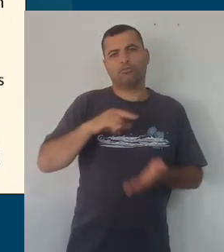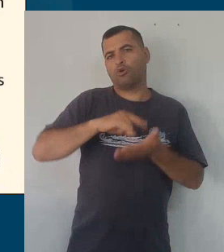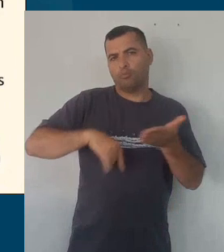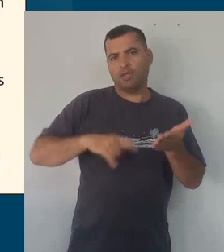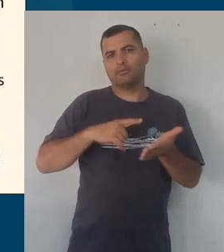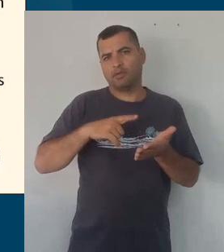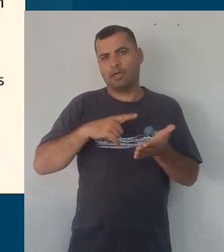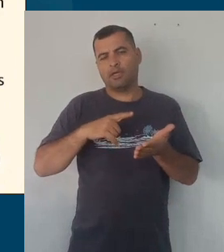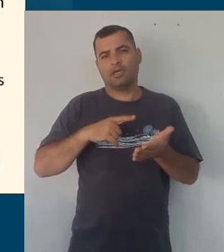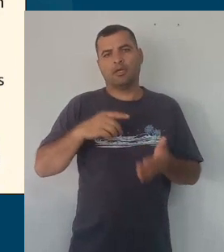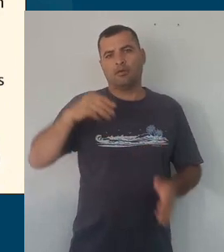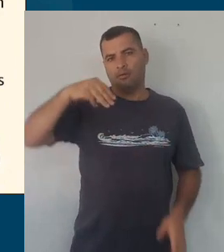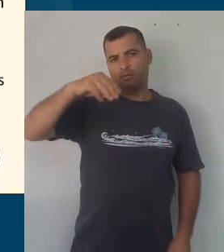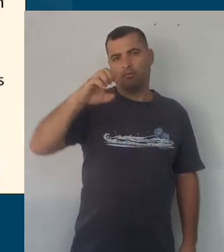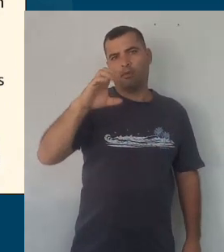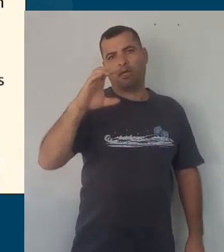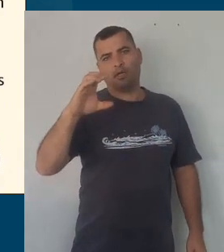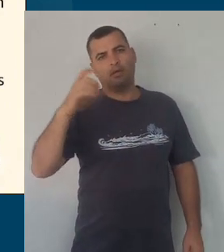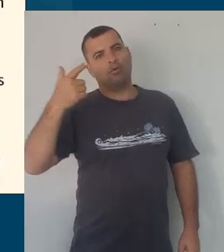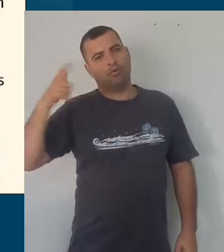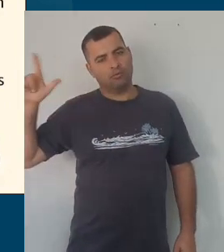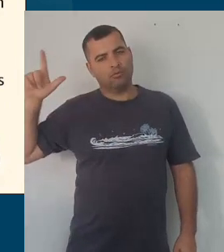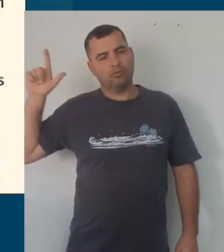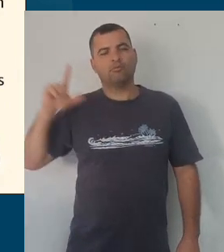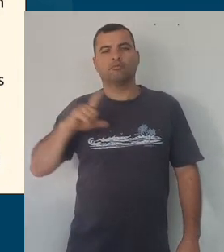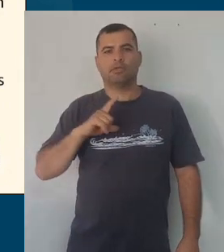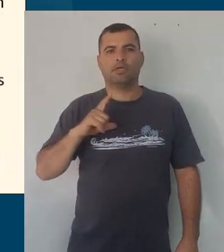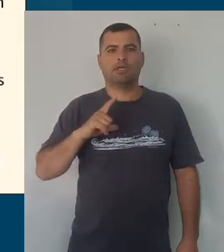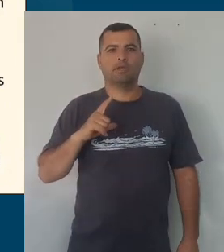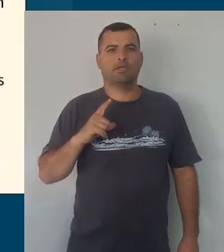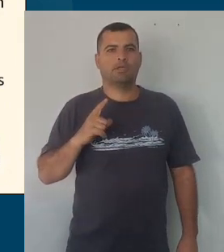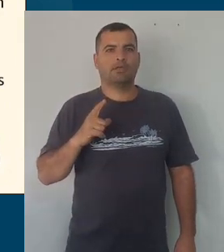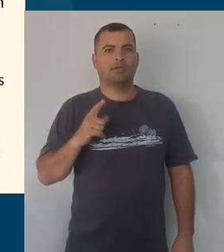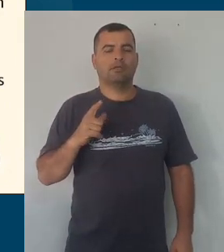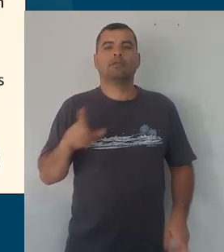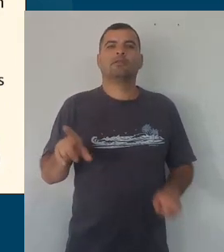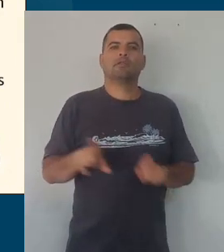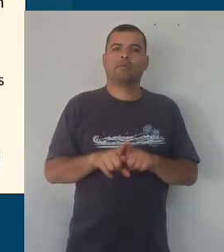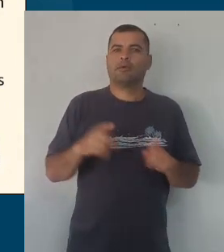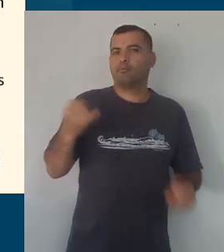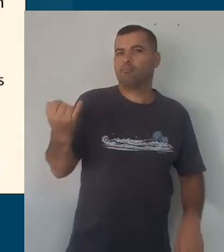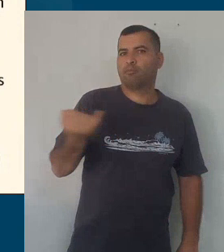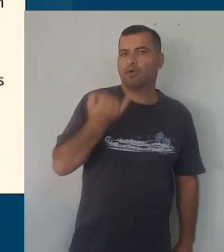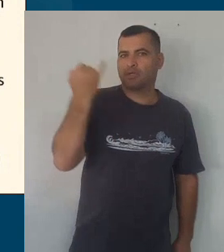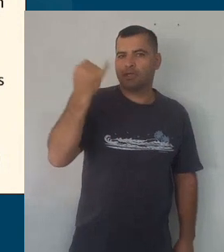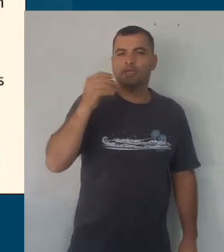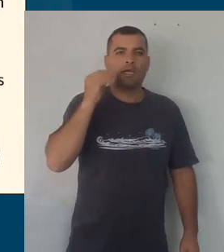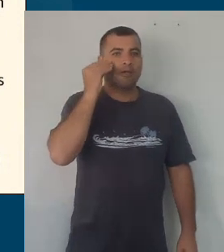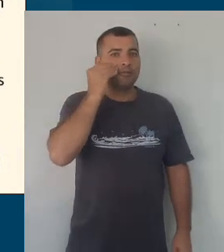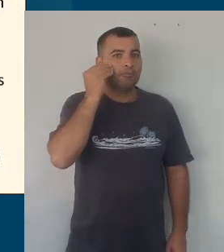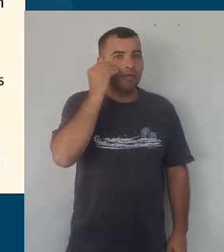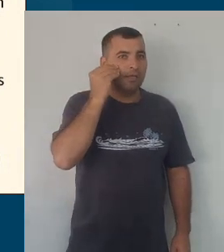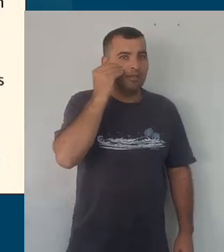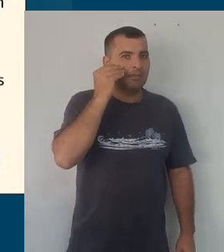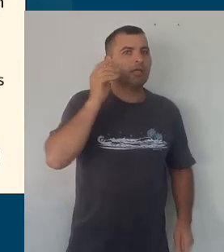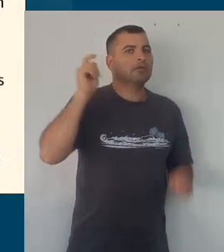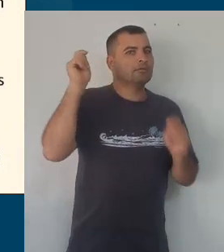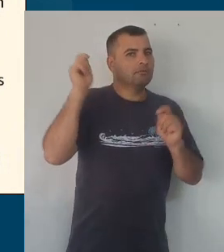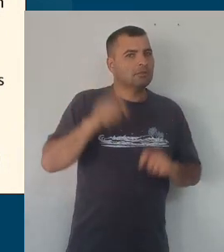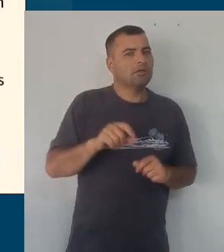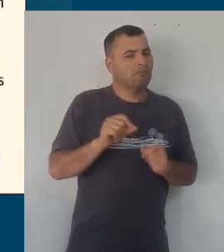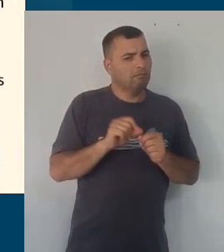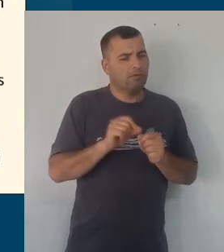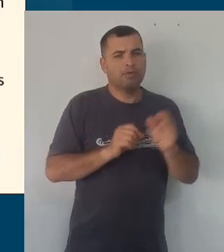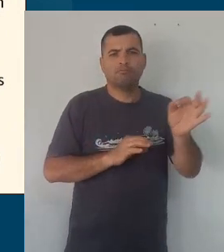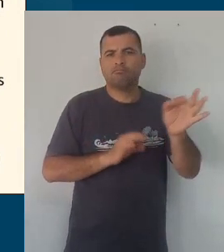elaborados no âmbito do Ministério da Educação e em alguns outros momentos, eles se compõem com toda a experiência que foi